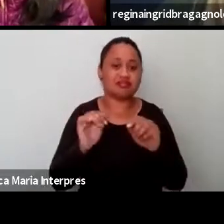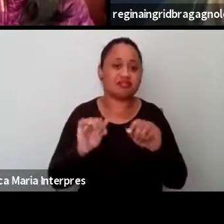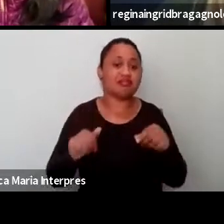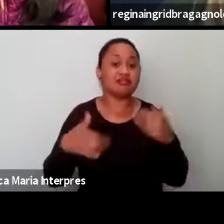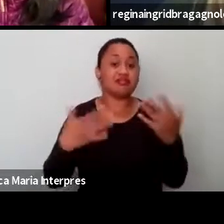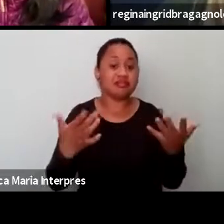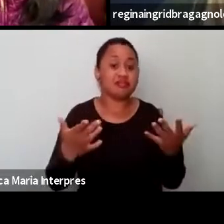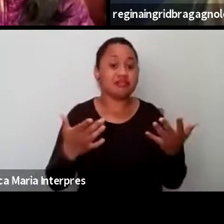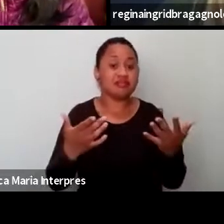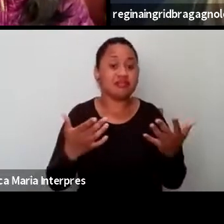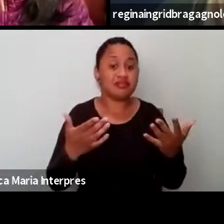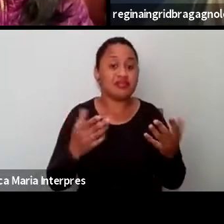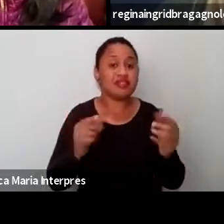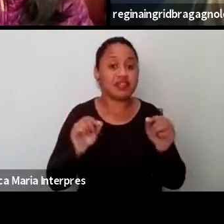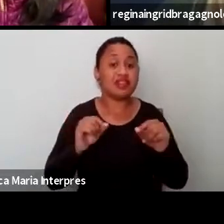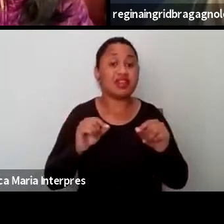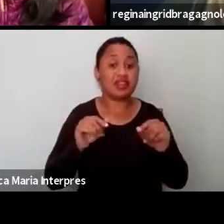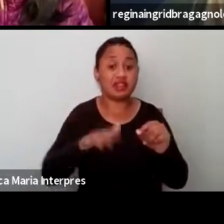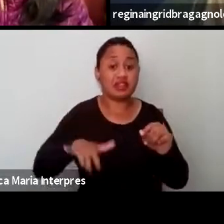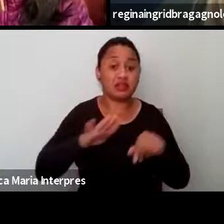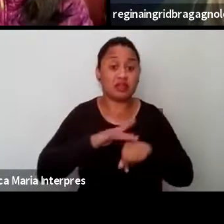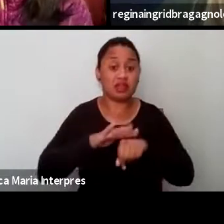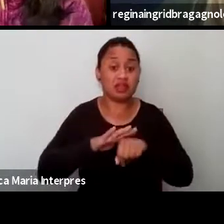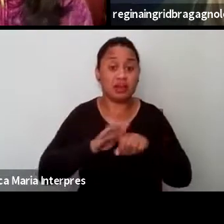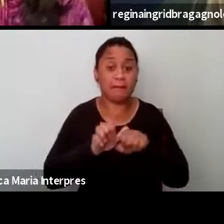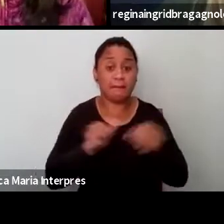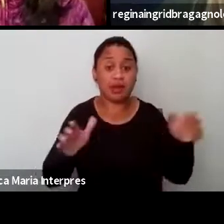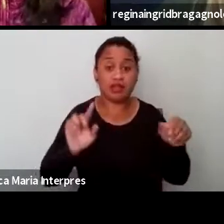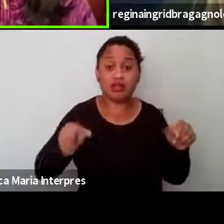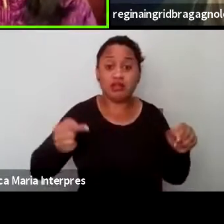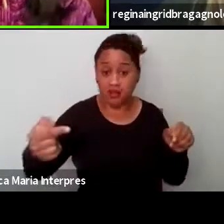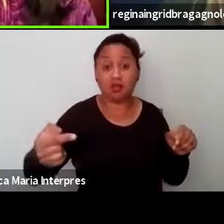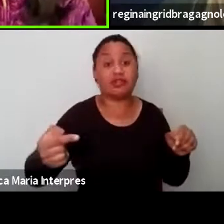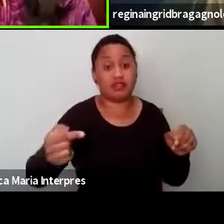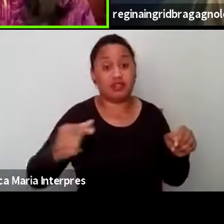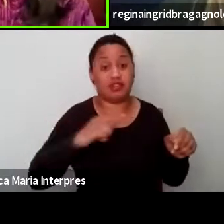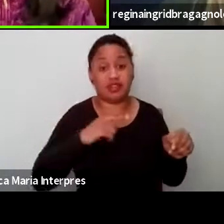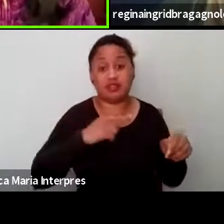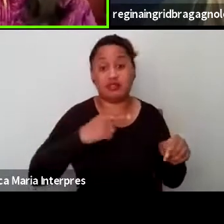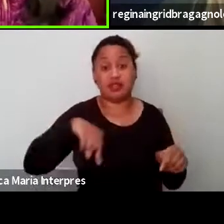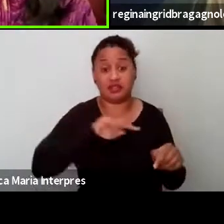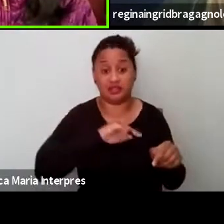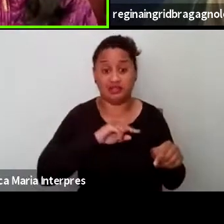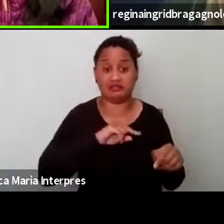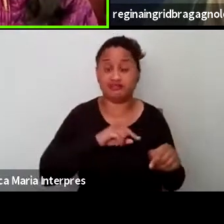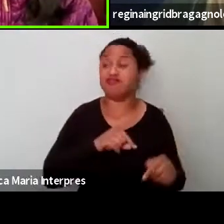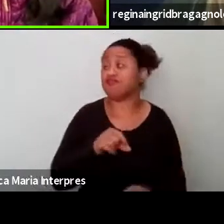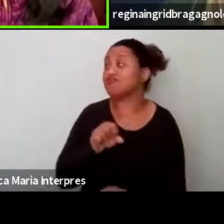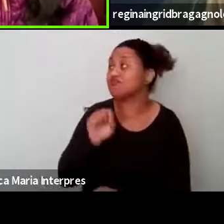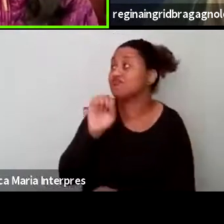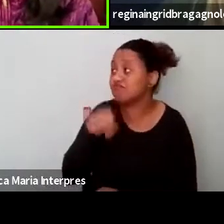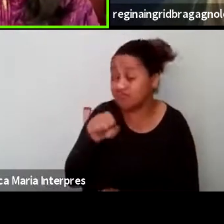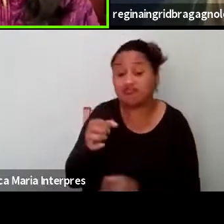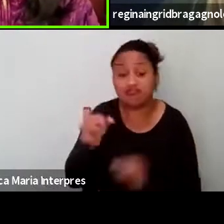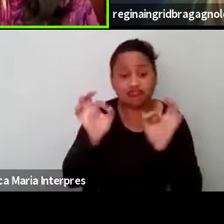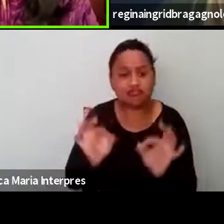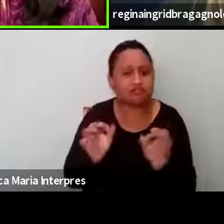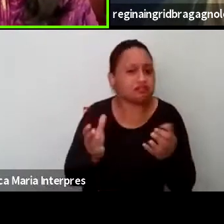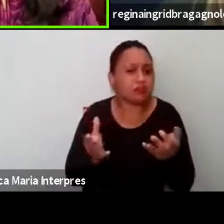o que o contexto pós-pandêmico vai trazer para nós? Sim, sim, sim, e como é